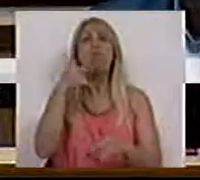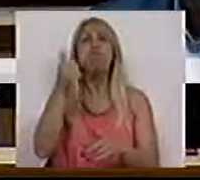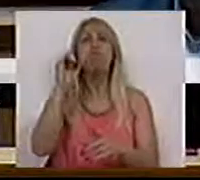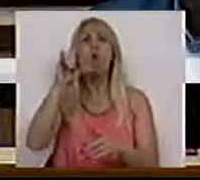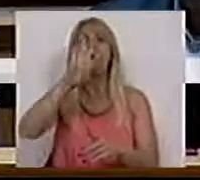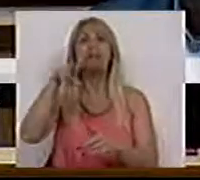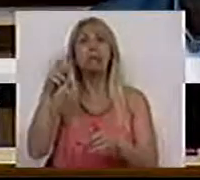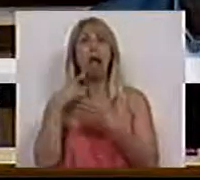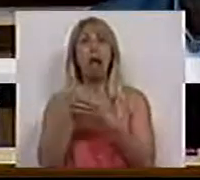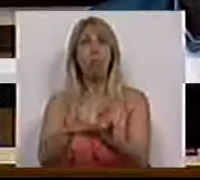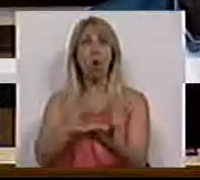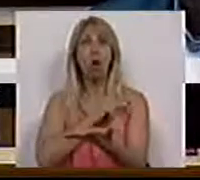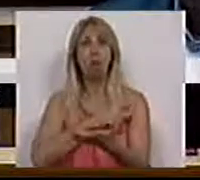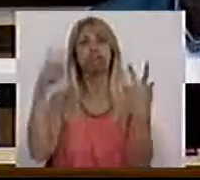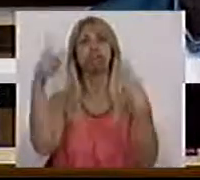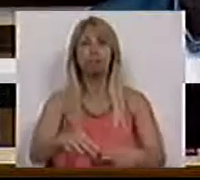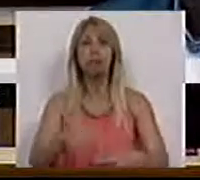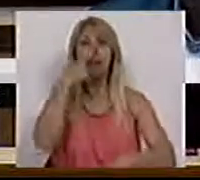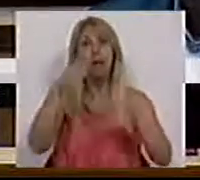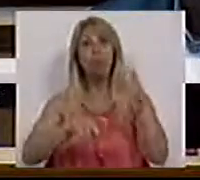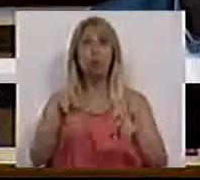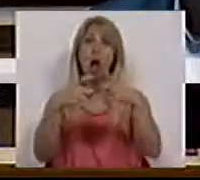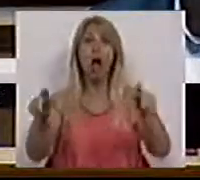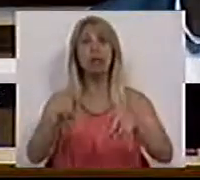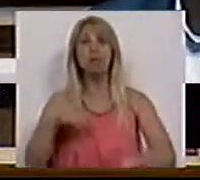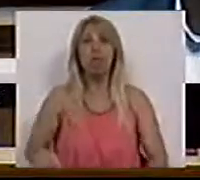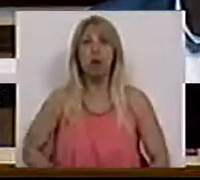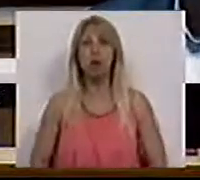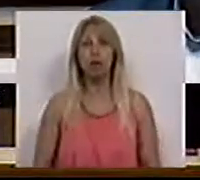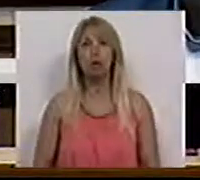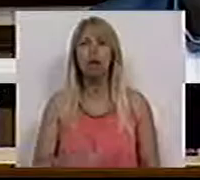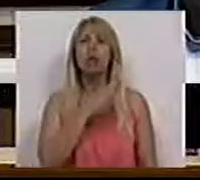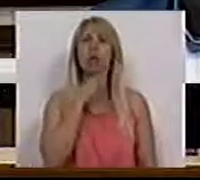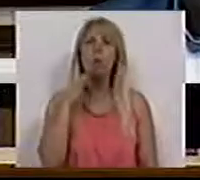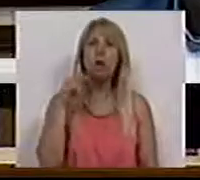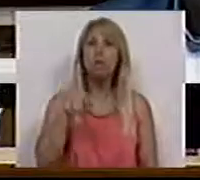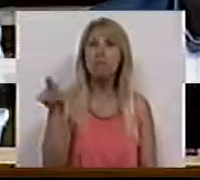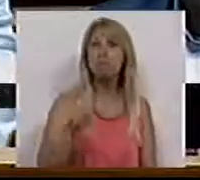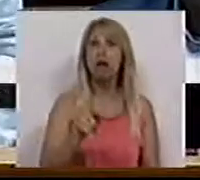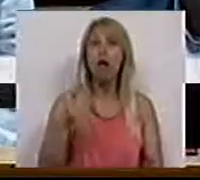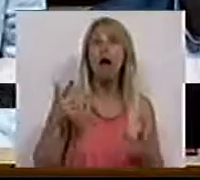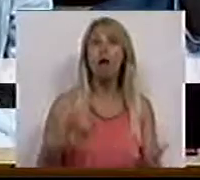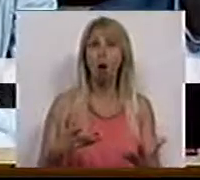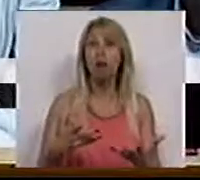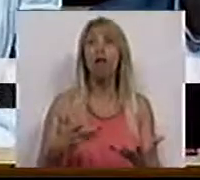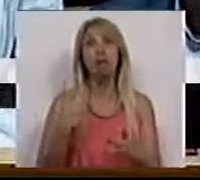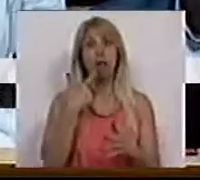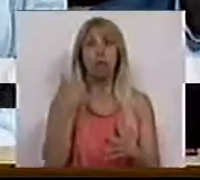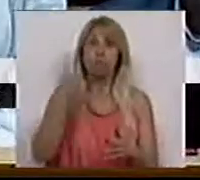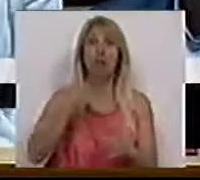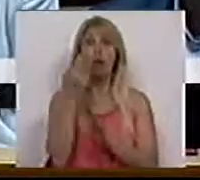às pessoas a receber. E curiosamente, este mês, que era de reposição,